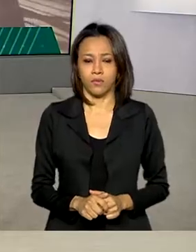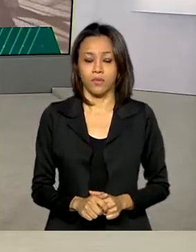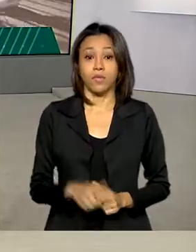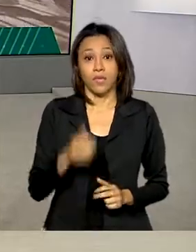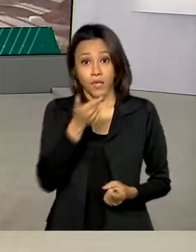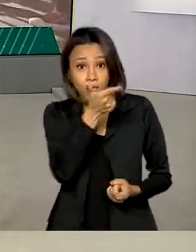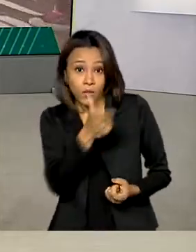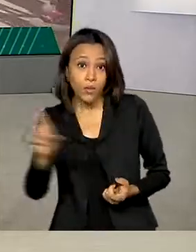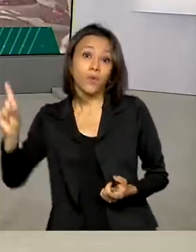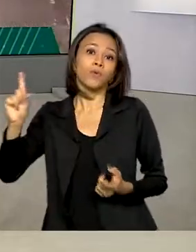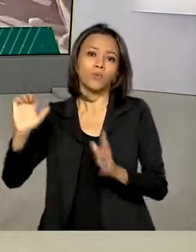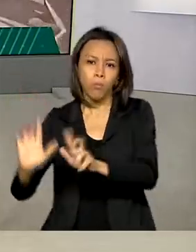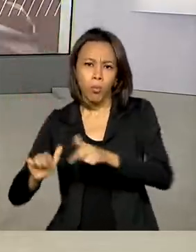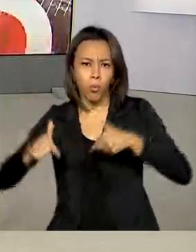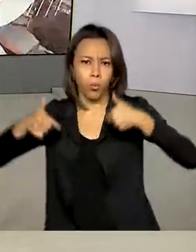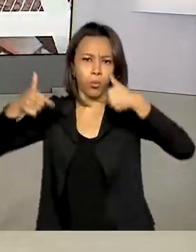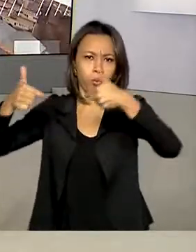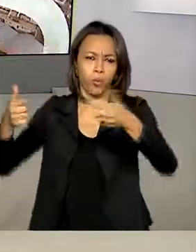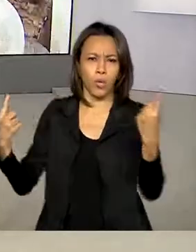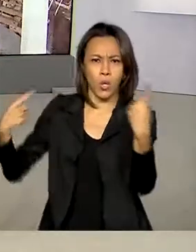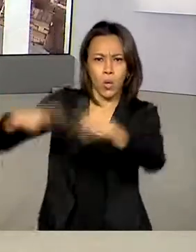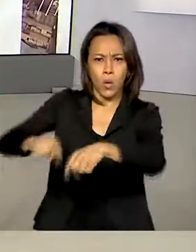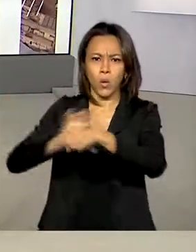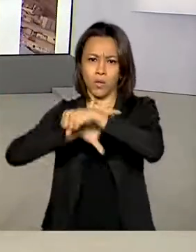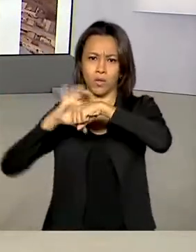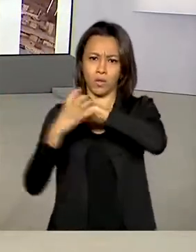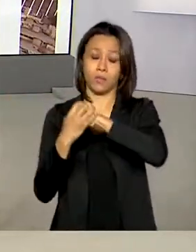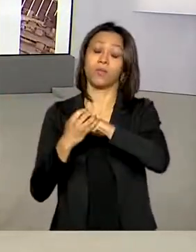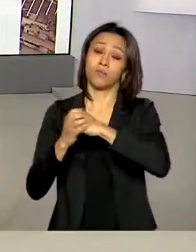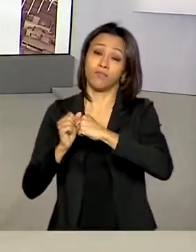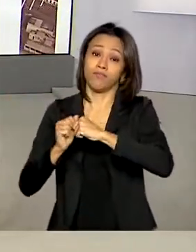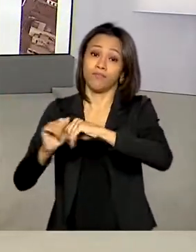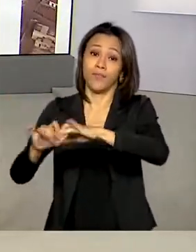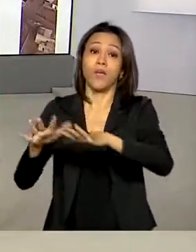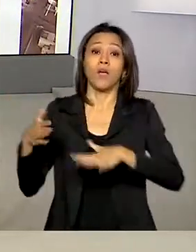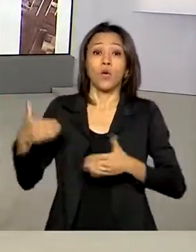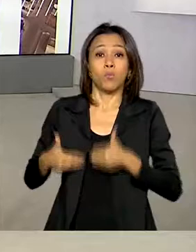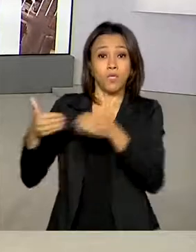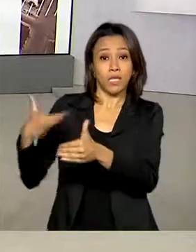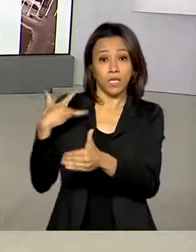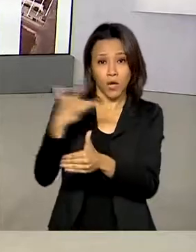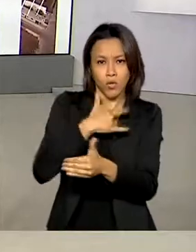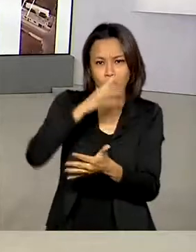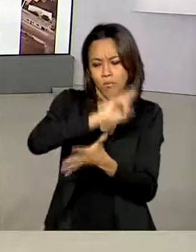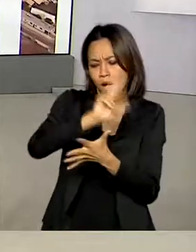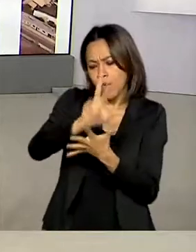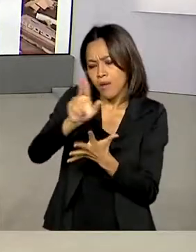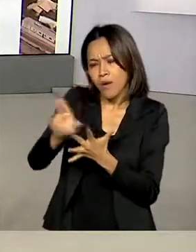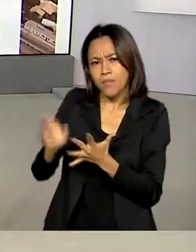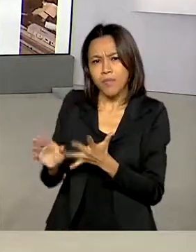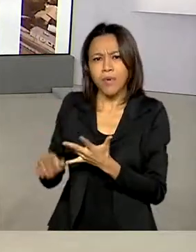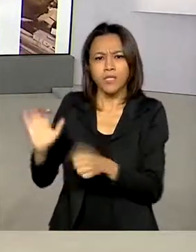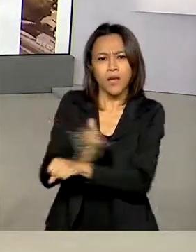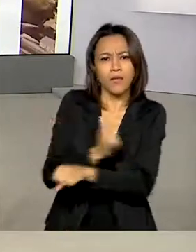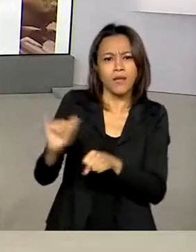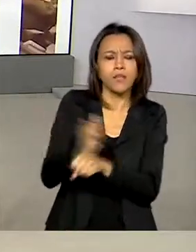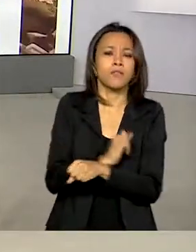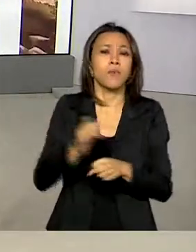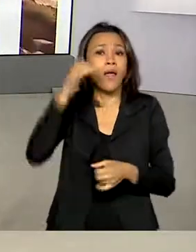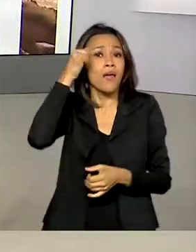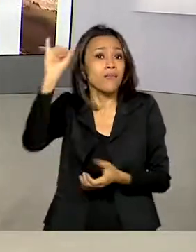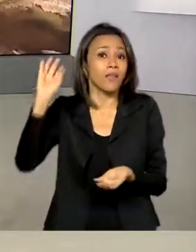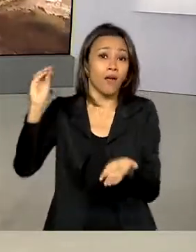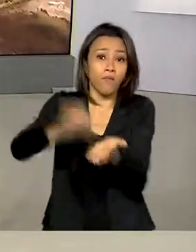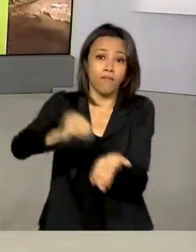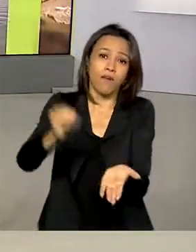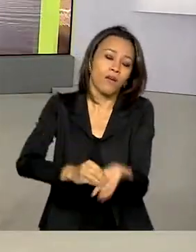Em outra frente de combate à covid-19, o Ministério da Saúde realizou uma série de ações para evitar a falta de remédio